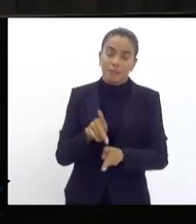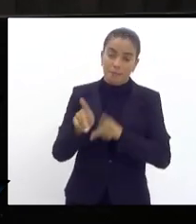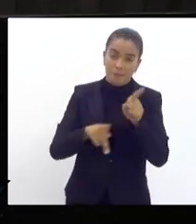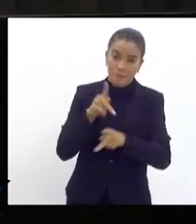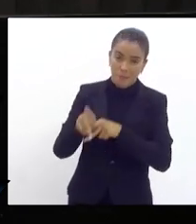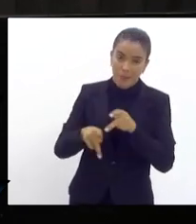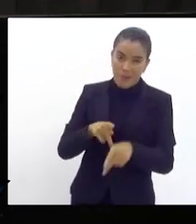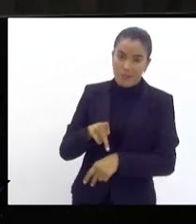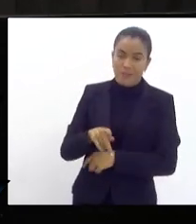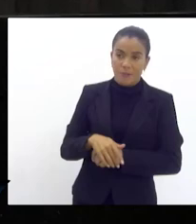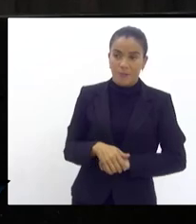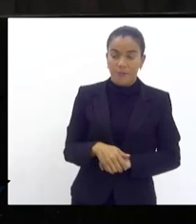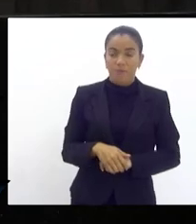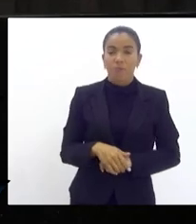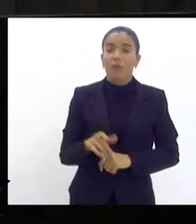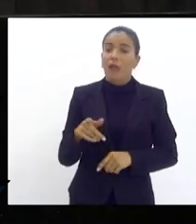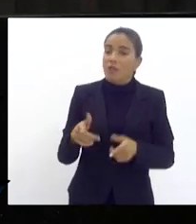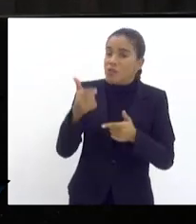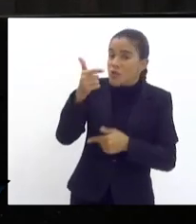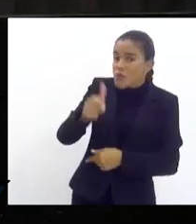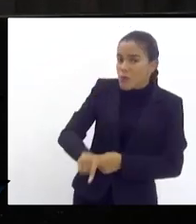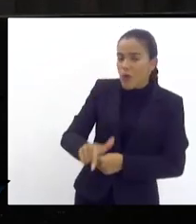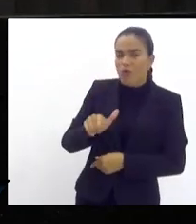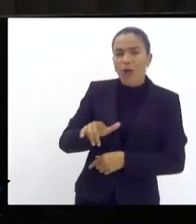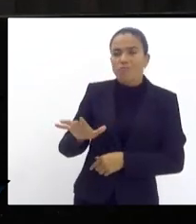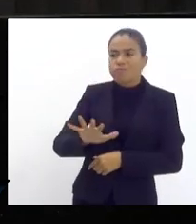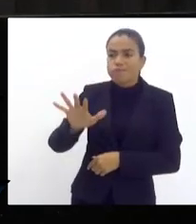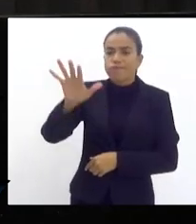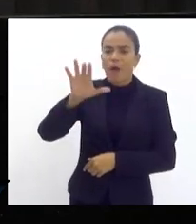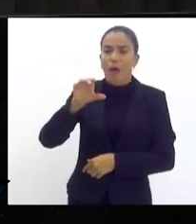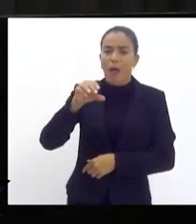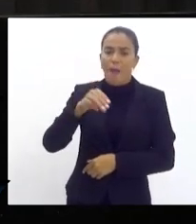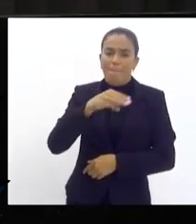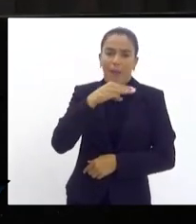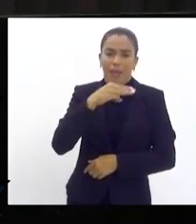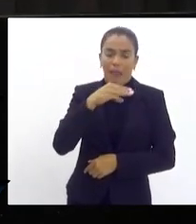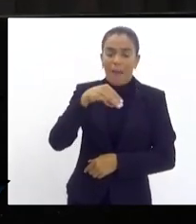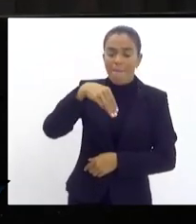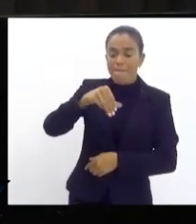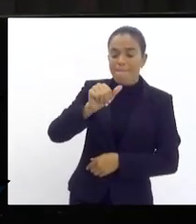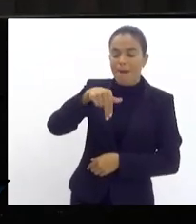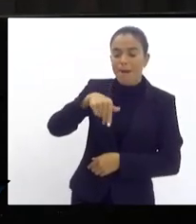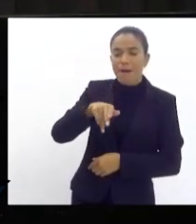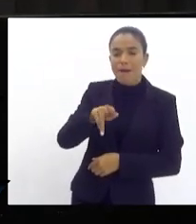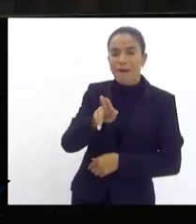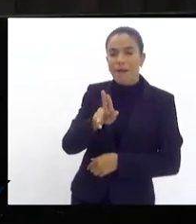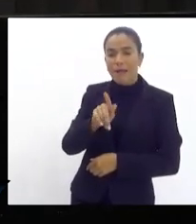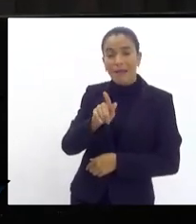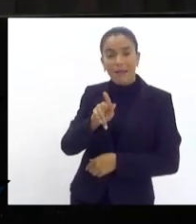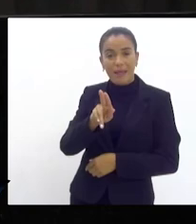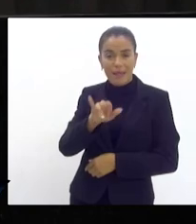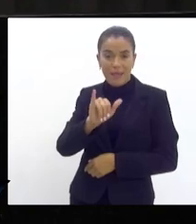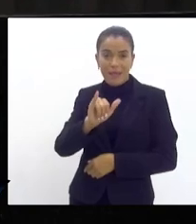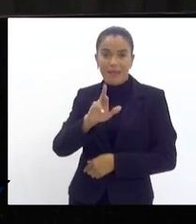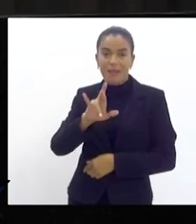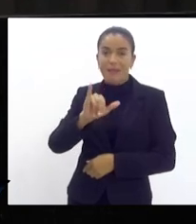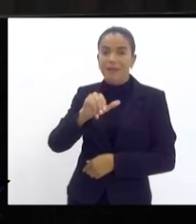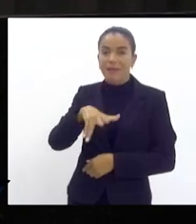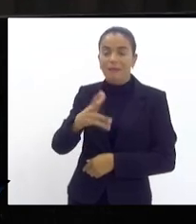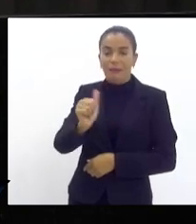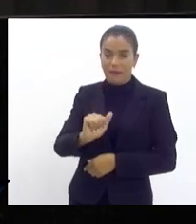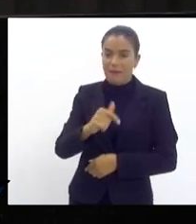e aí eu quero voltar aqui ao complexo da mangueirinha é uma vergonha é uma vergonha